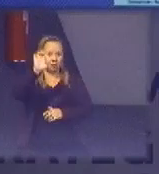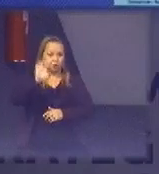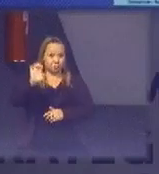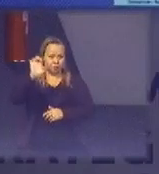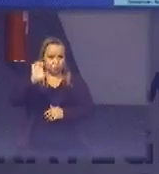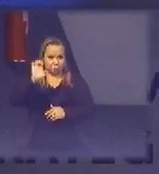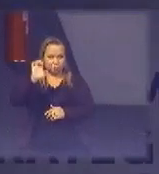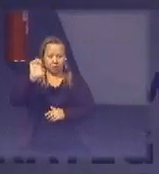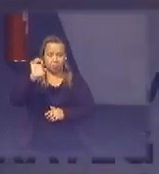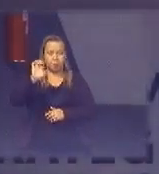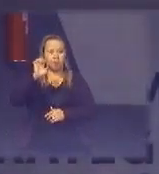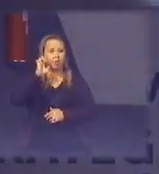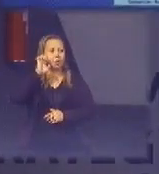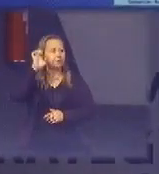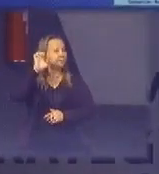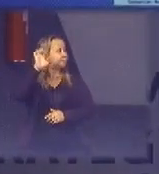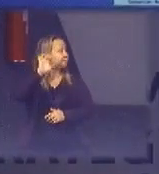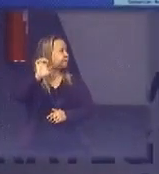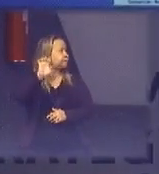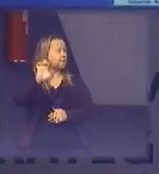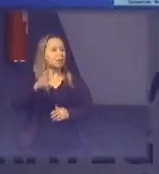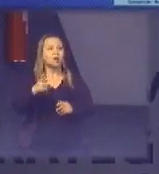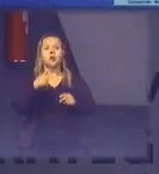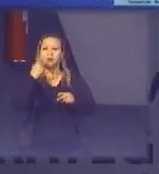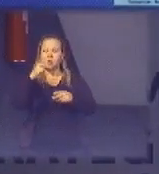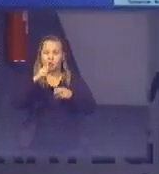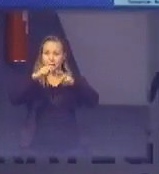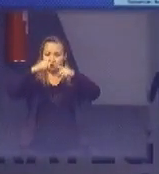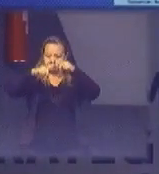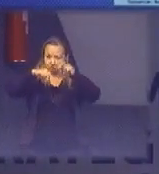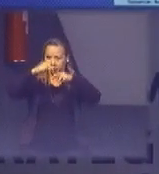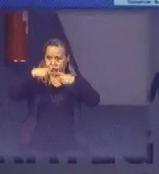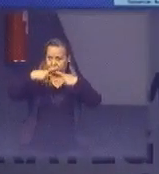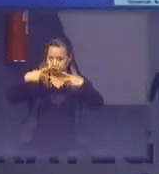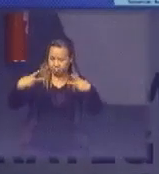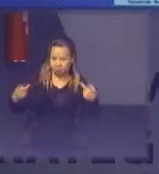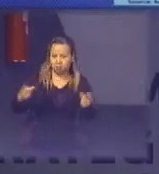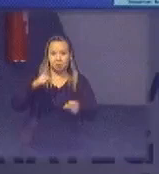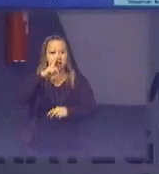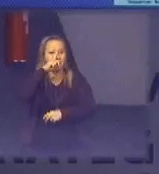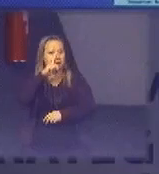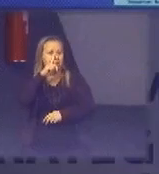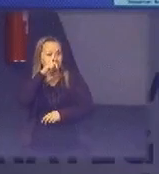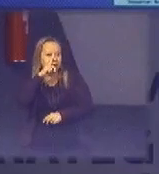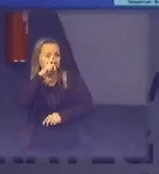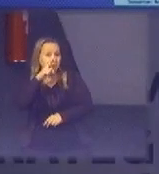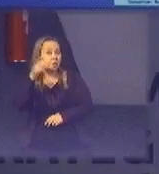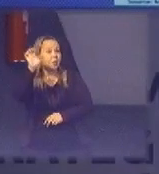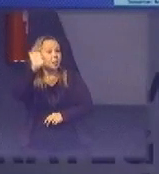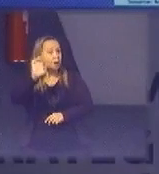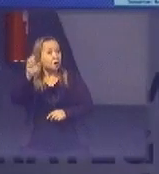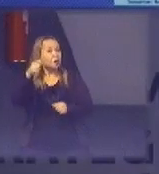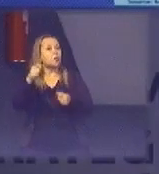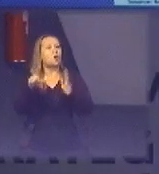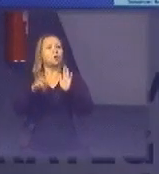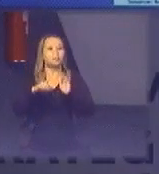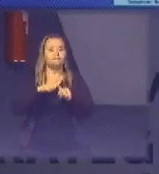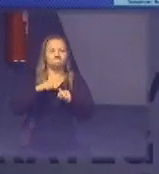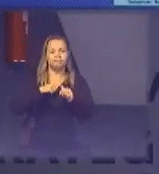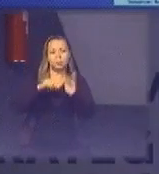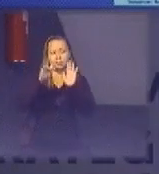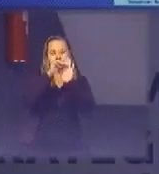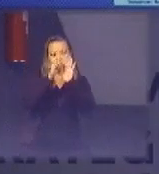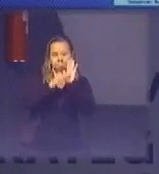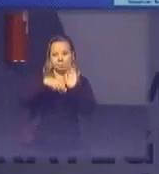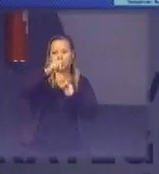na qual ela fala dos materiais críticos destaco aqui mais uma vez a Europa não só tem base de dados como tem estatística como